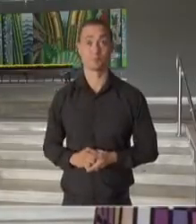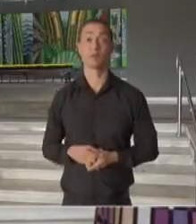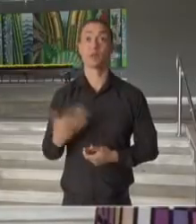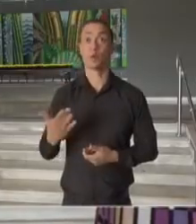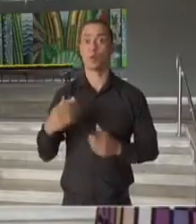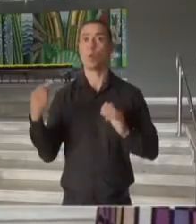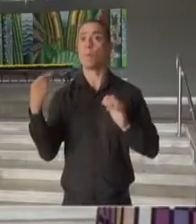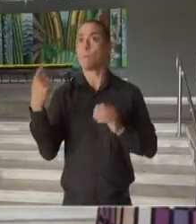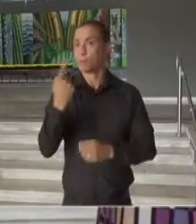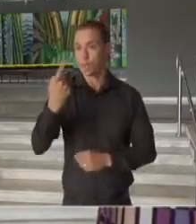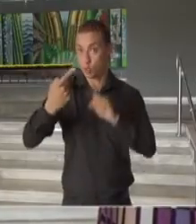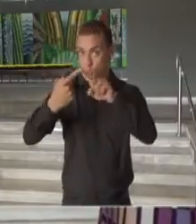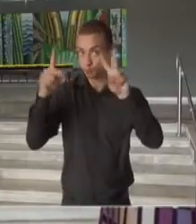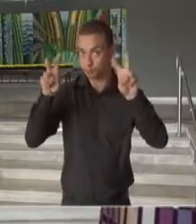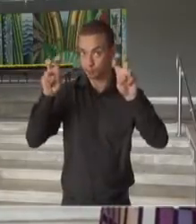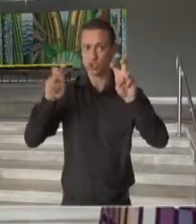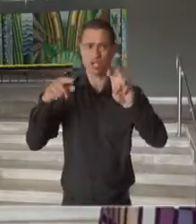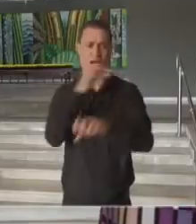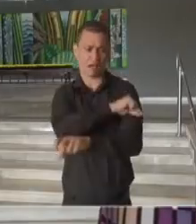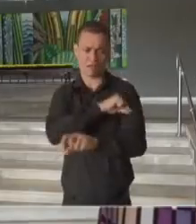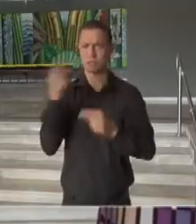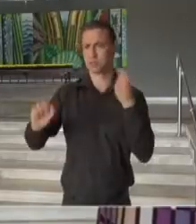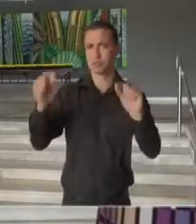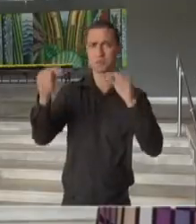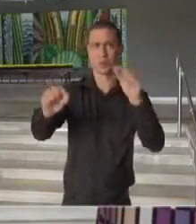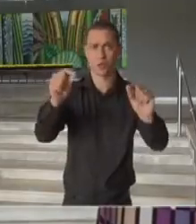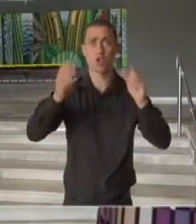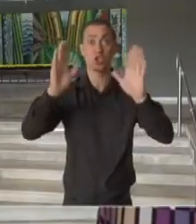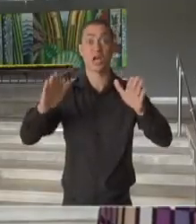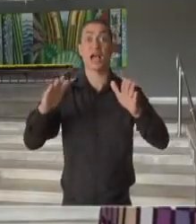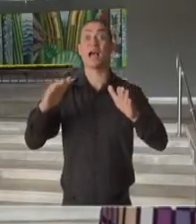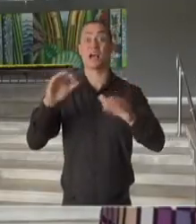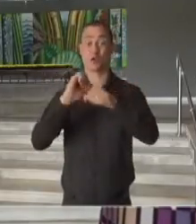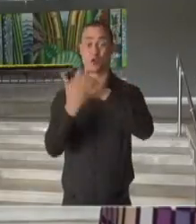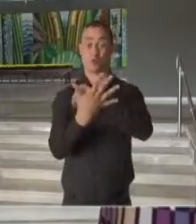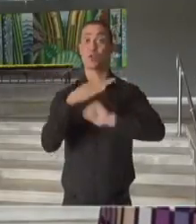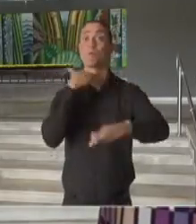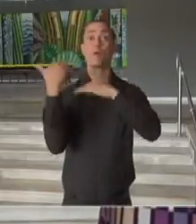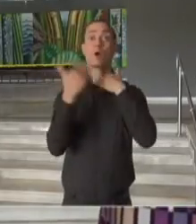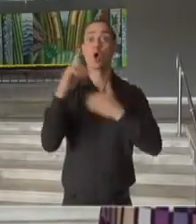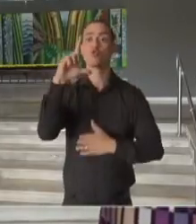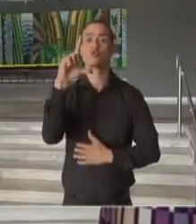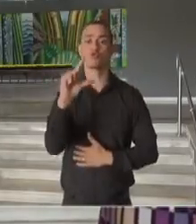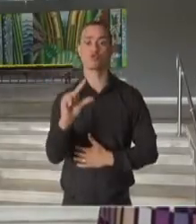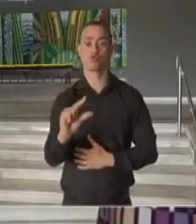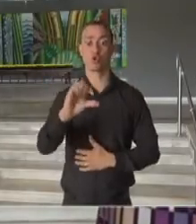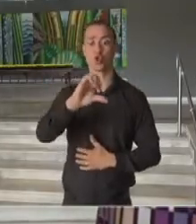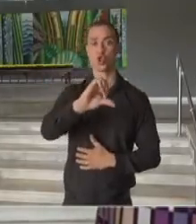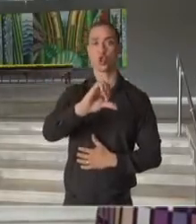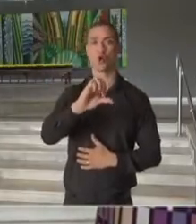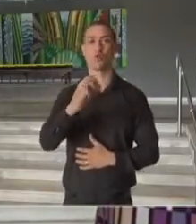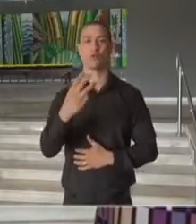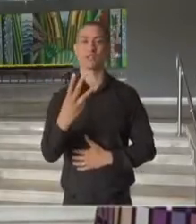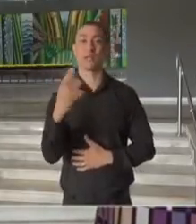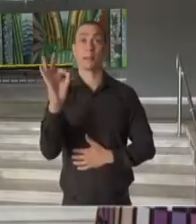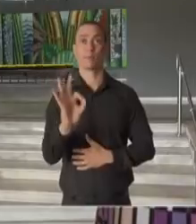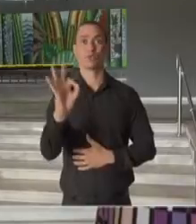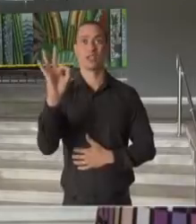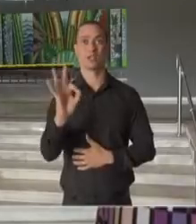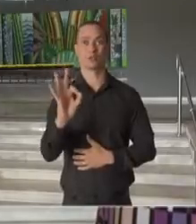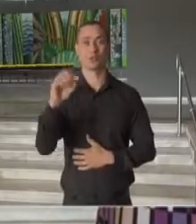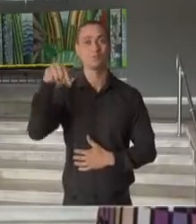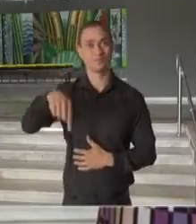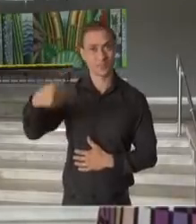primeiro ponto, com o avanço da vacinação, mortes por Covid-19 caem 93% em São Paulo